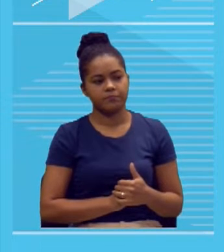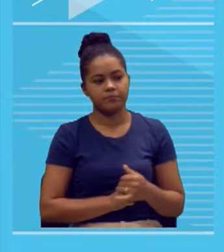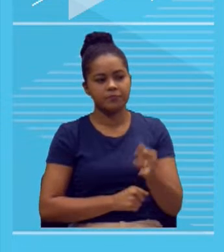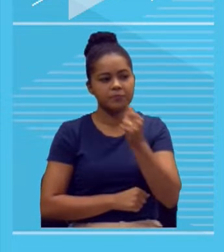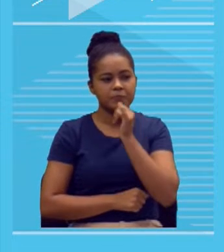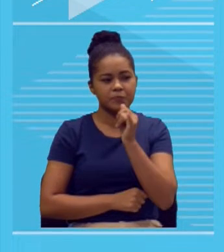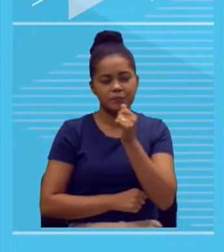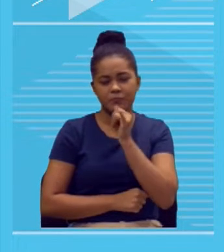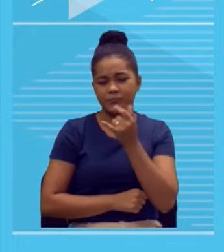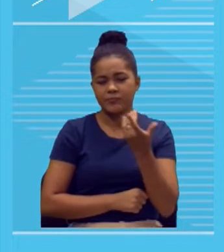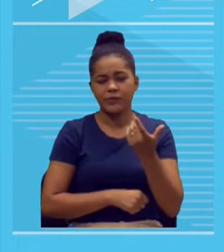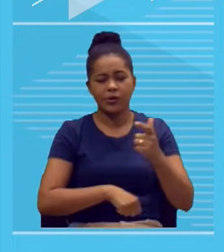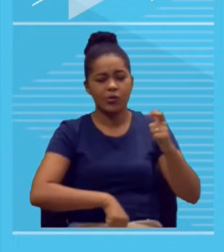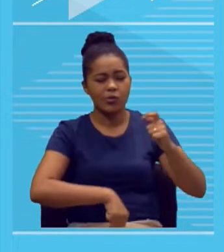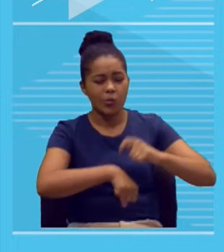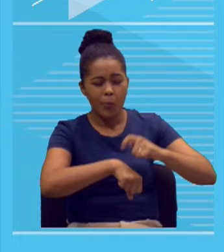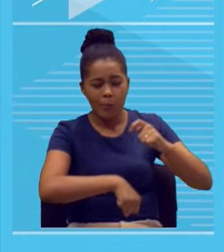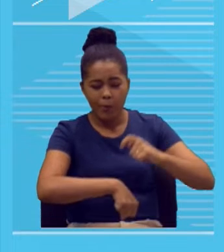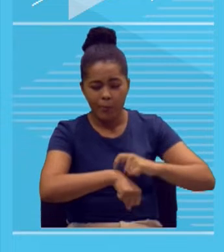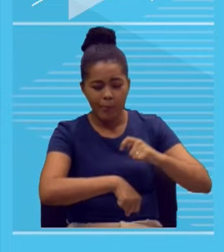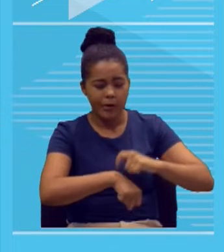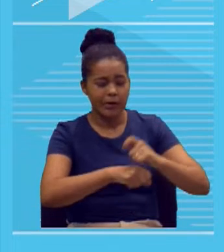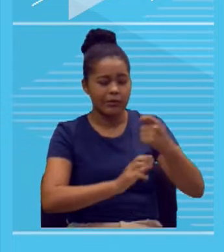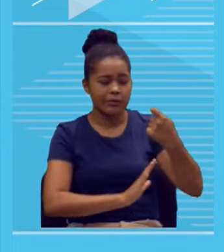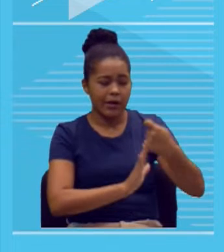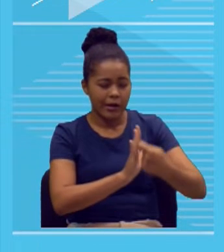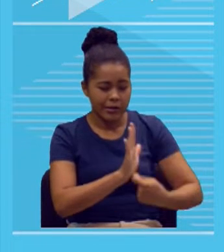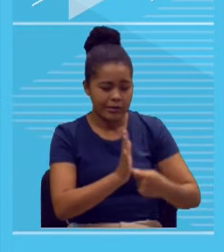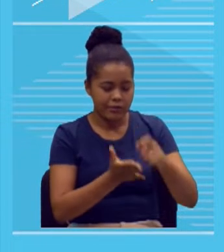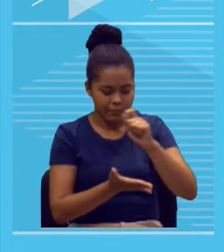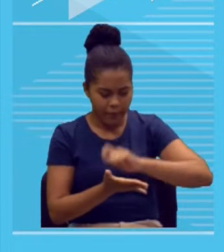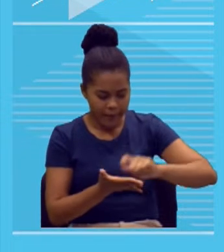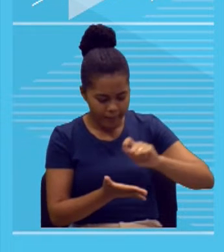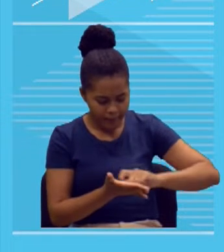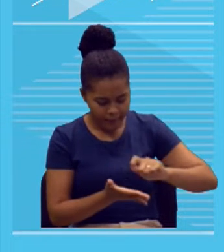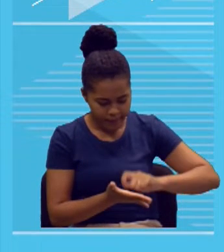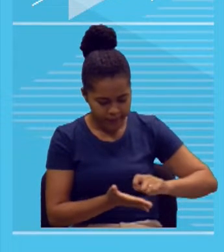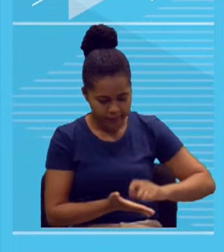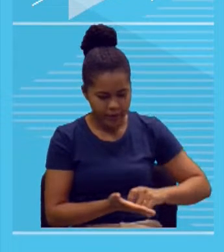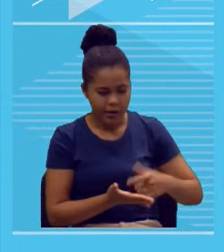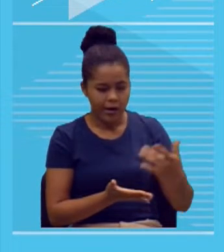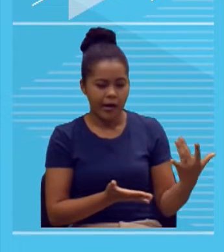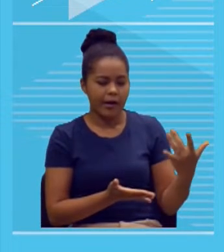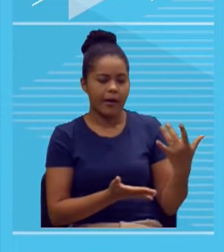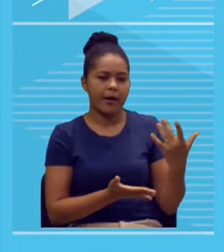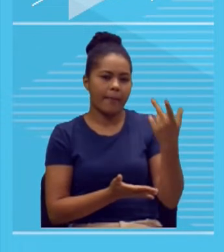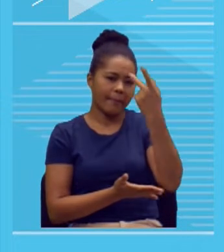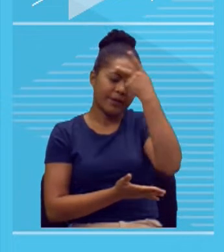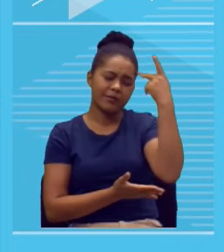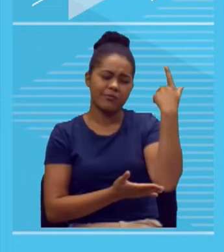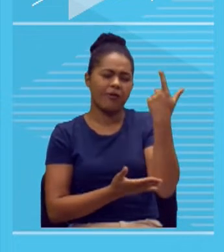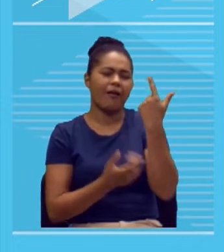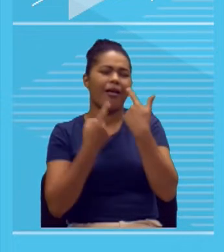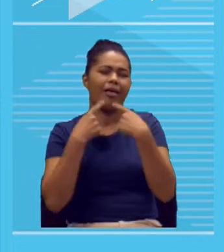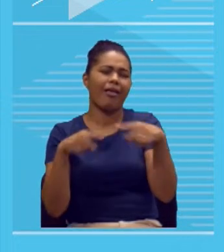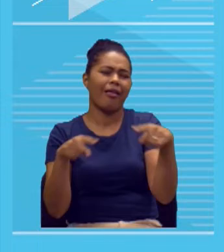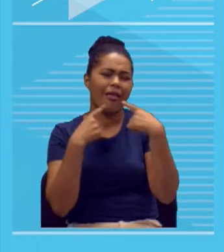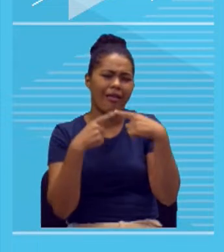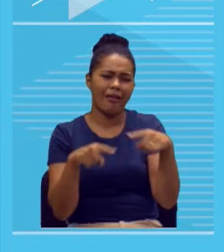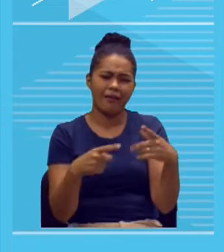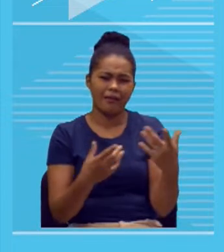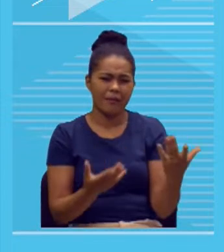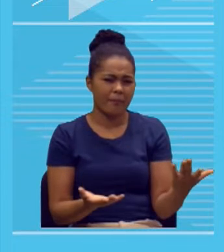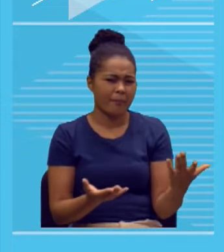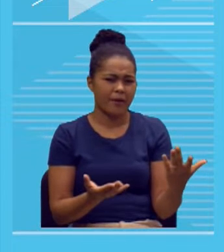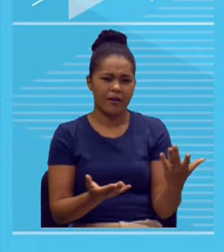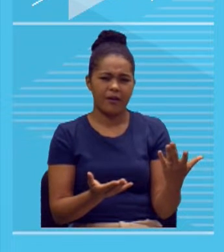essa prova é muito difícil. Eu estudei ensino médio, mas essa prova não está no nível do meu estudo. tem nada a ver com o tema, gente. Não tem nada